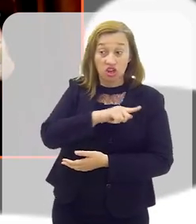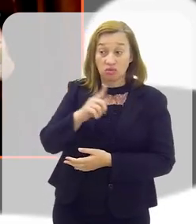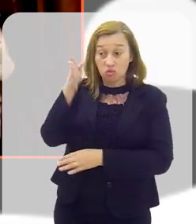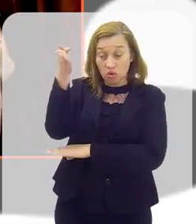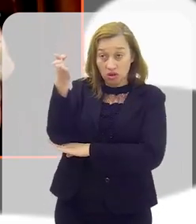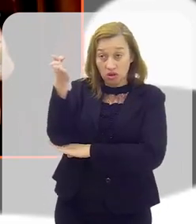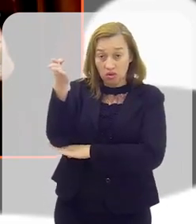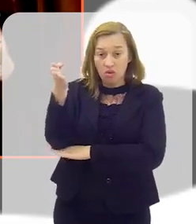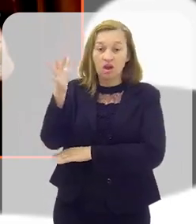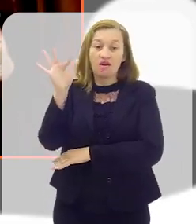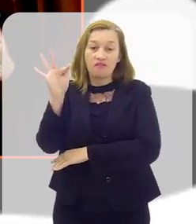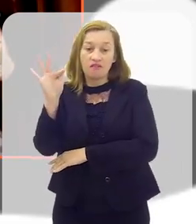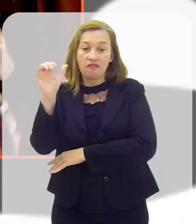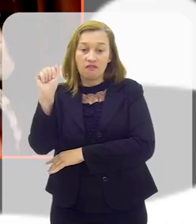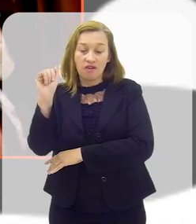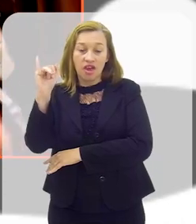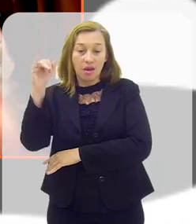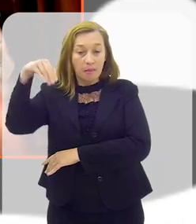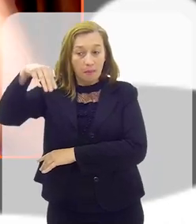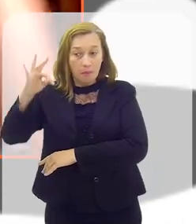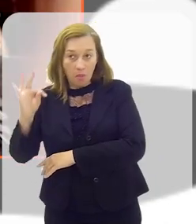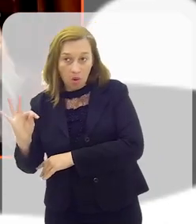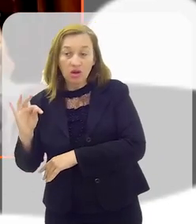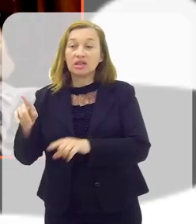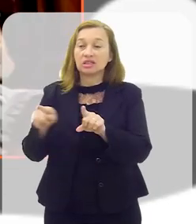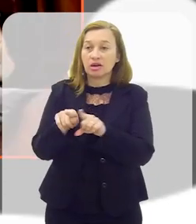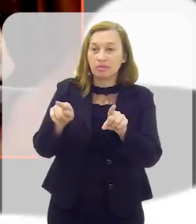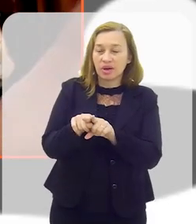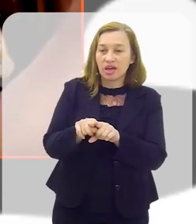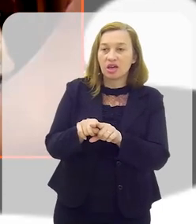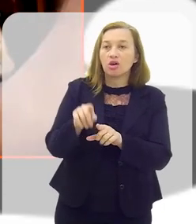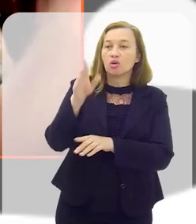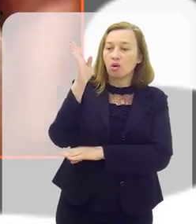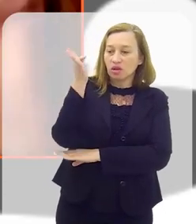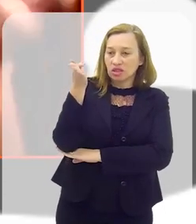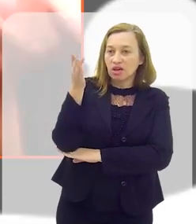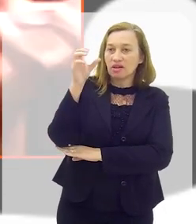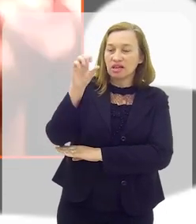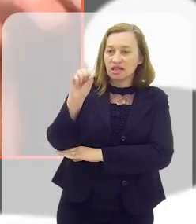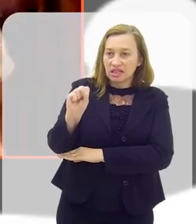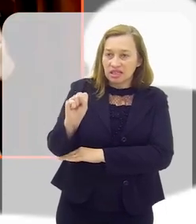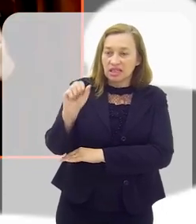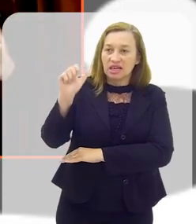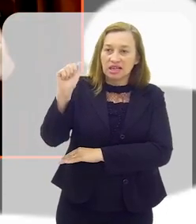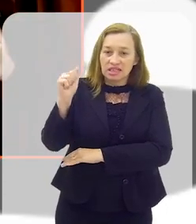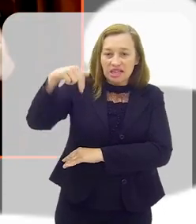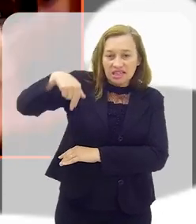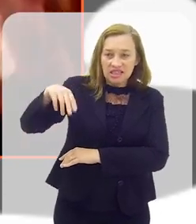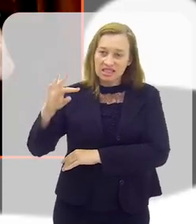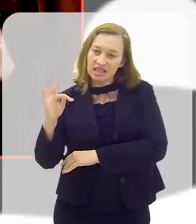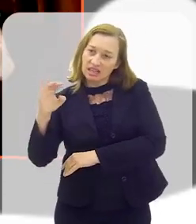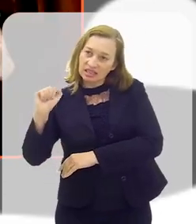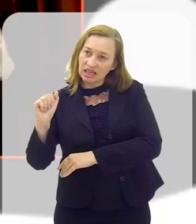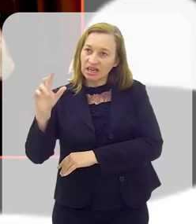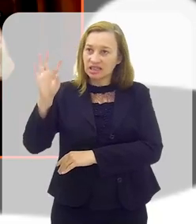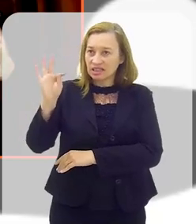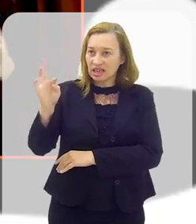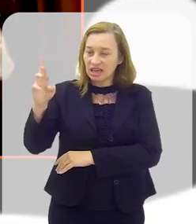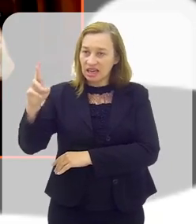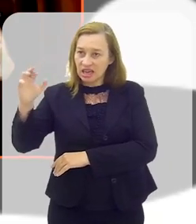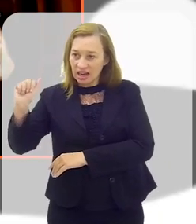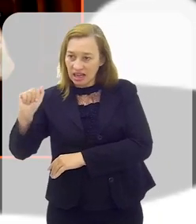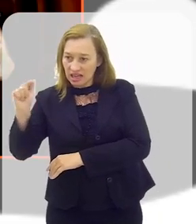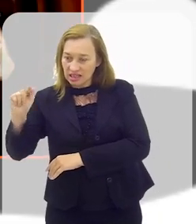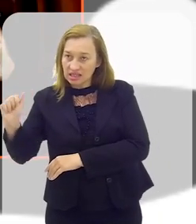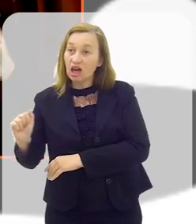gerencia o Fairmont, gerencia o Hotel de Santa Tereza e gerencia também o Sofitel, que está sendo aberto agora